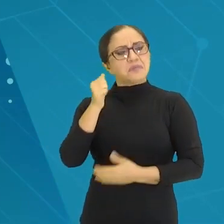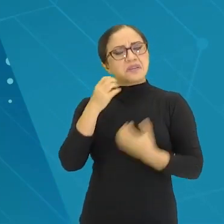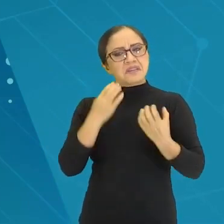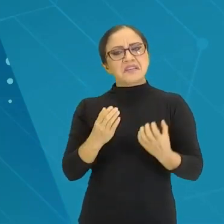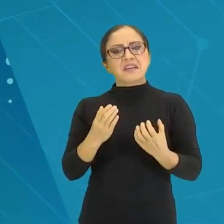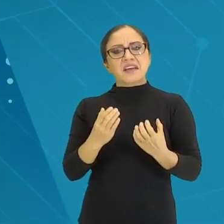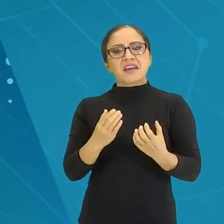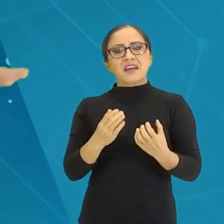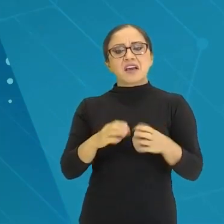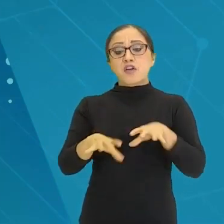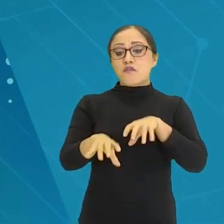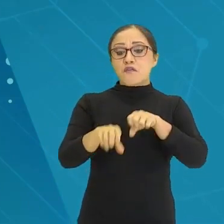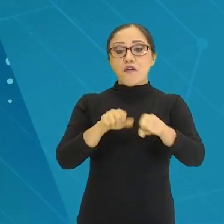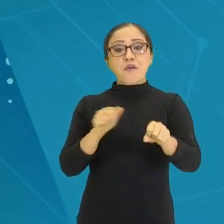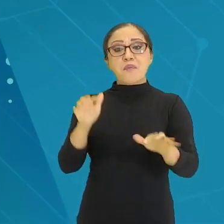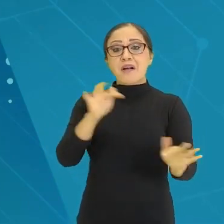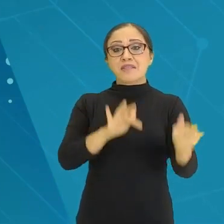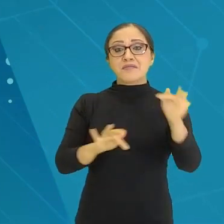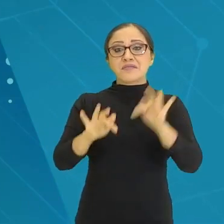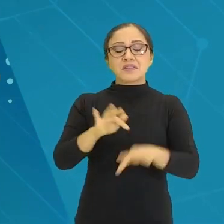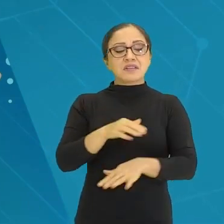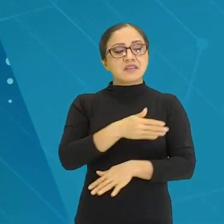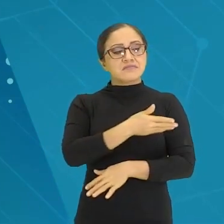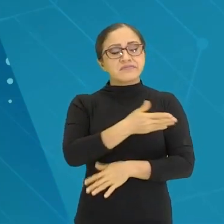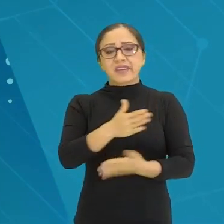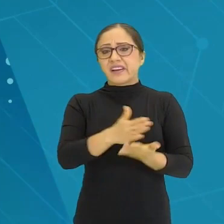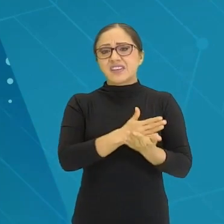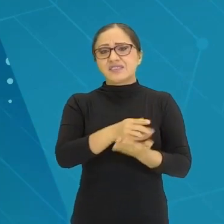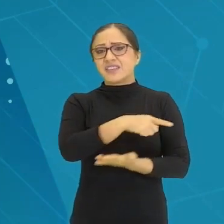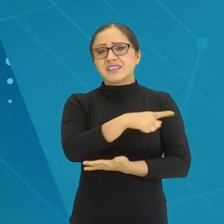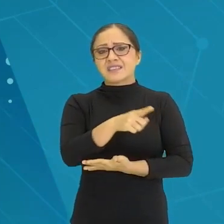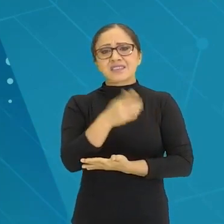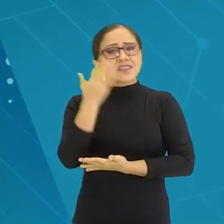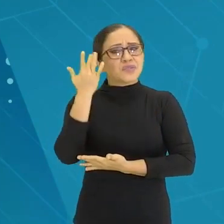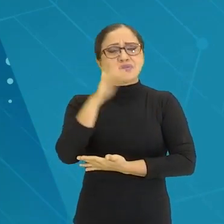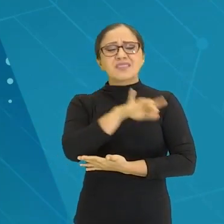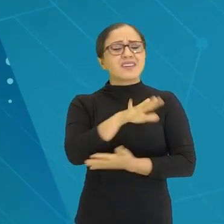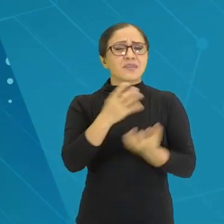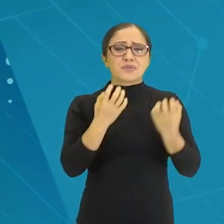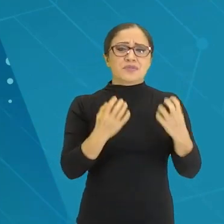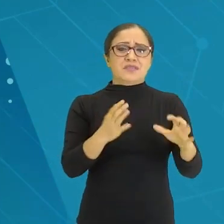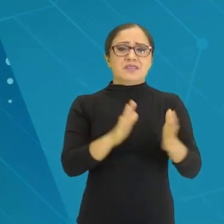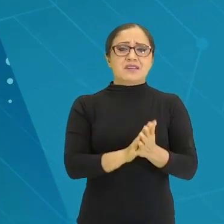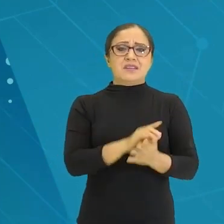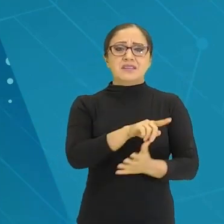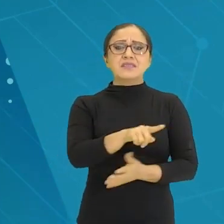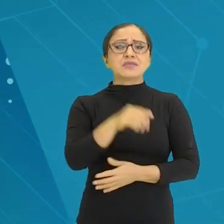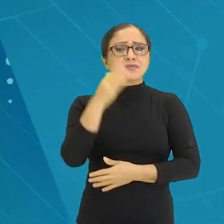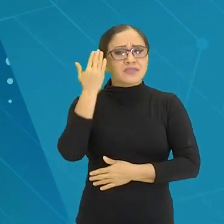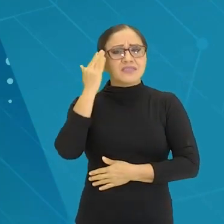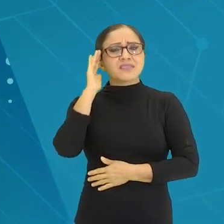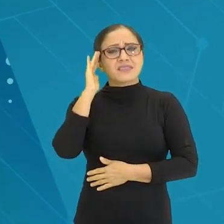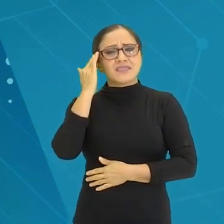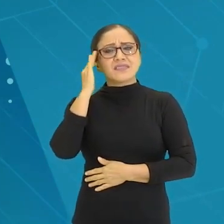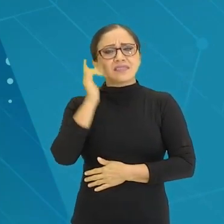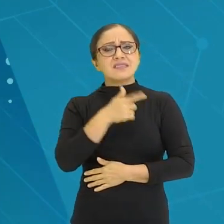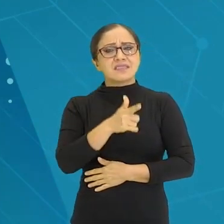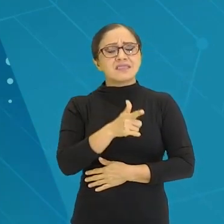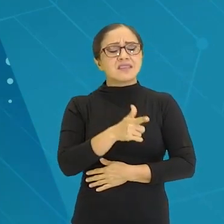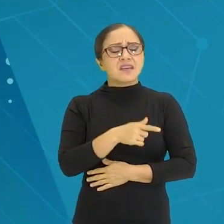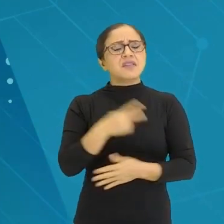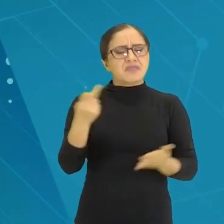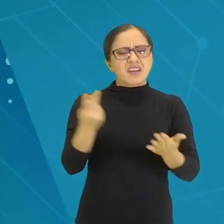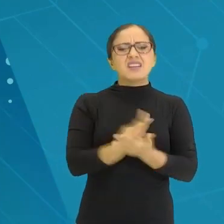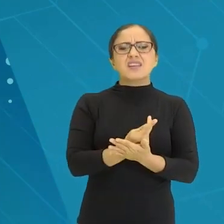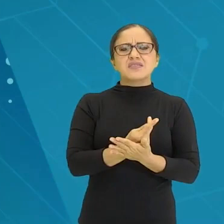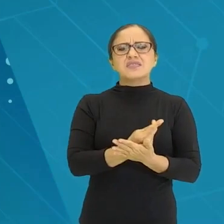que às vezes não sabem nem direito o que querem. Então, eu tenho que levar essas coisas em consideração. Vão rolar, sim. Vai rolar